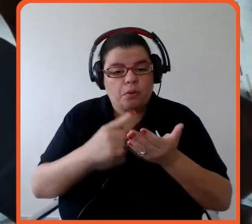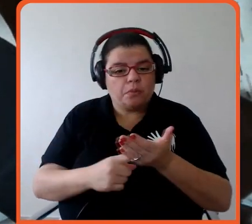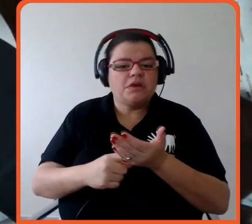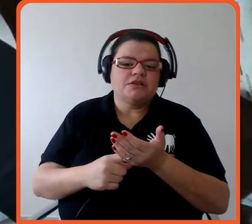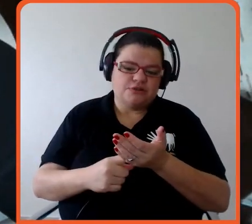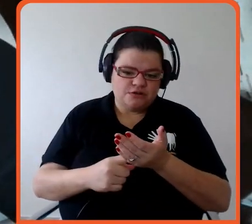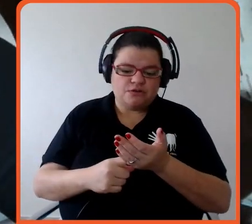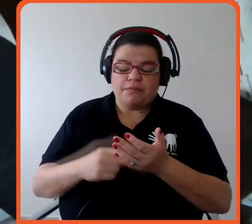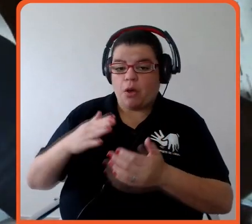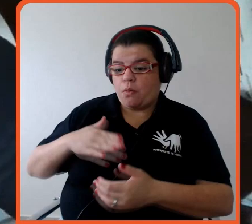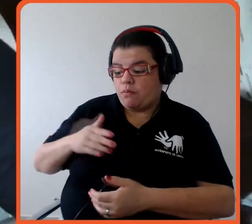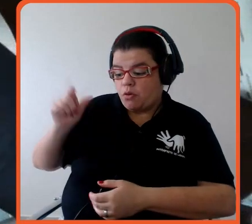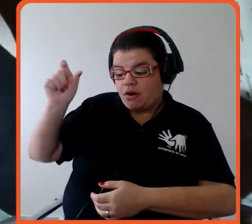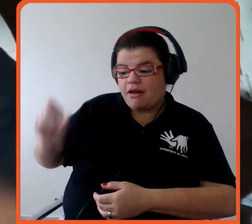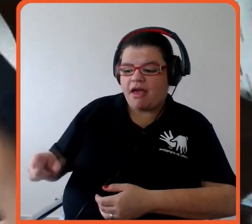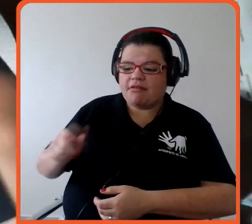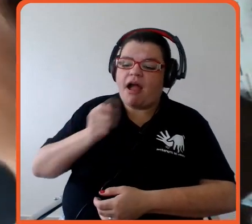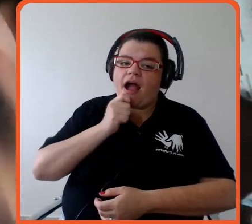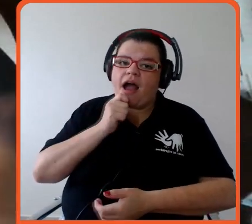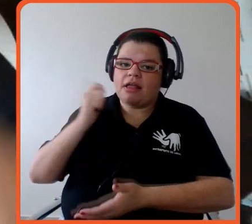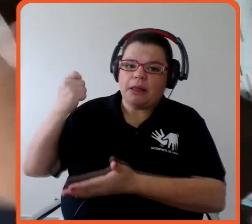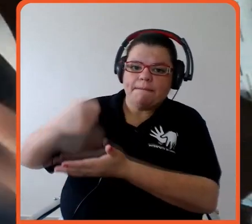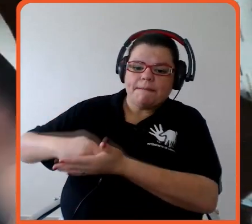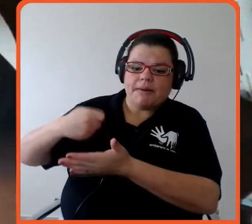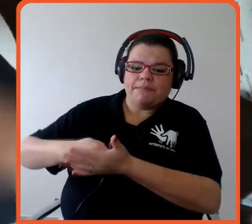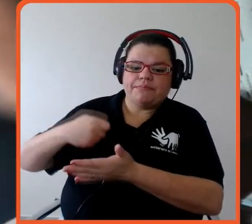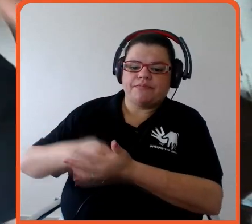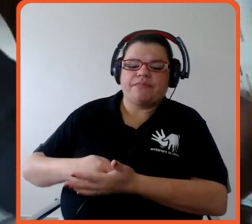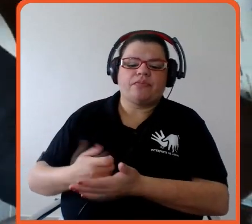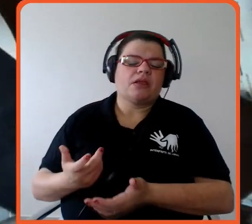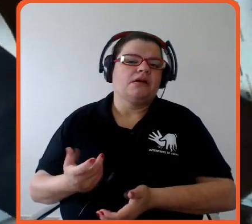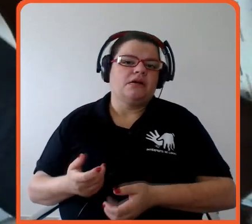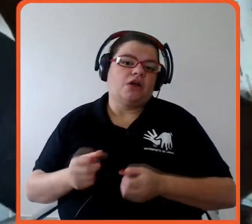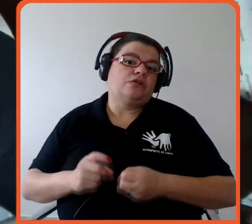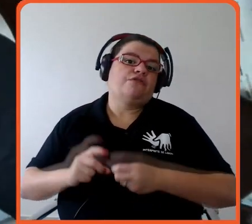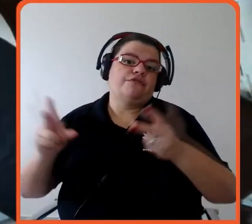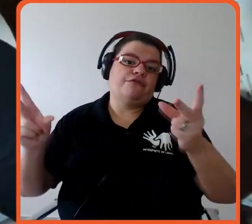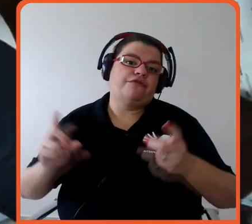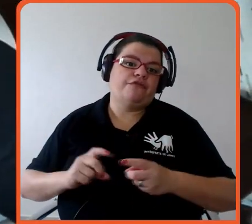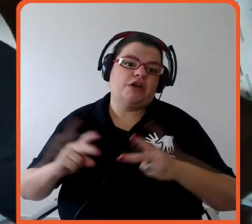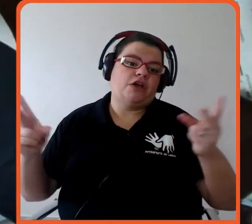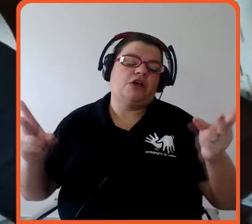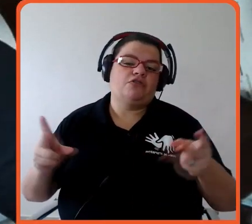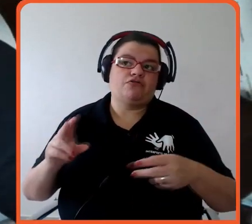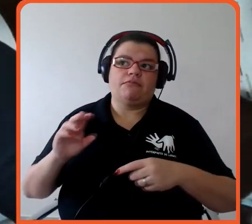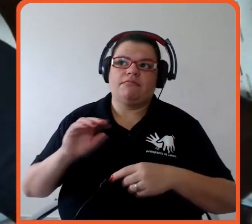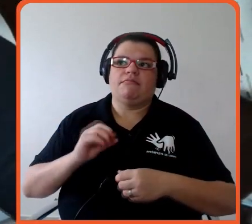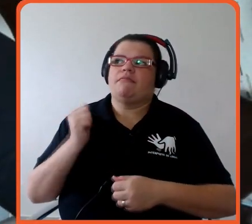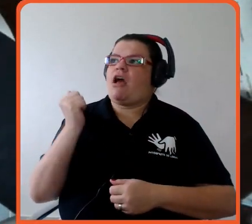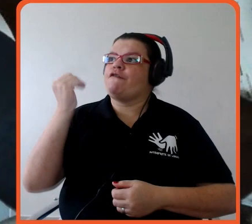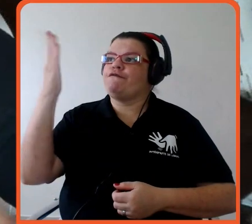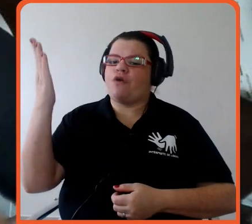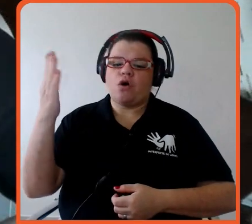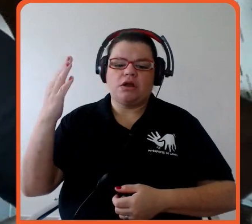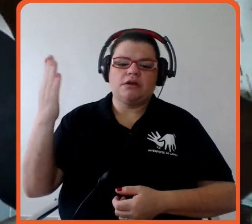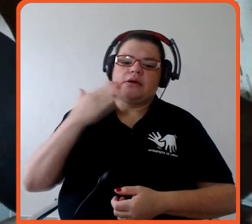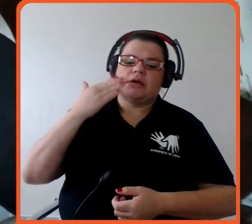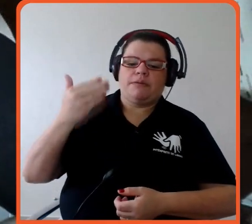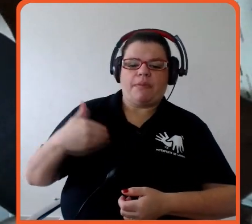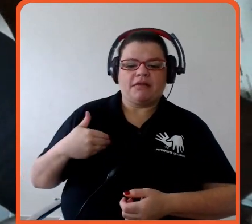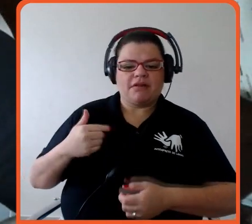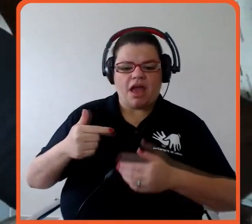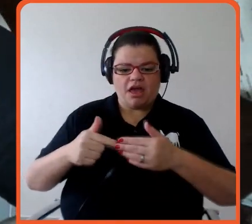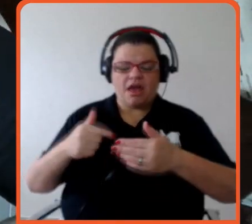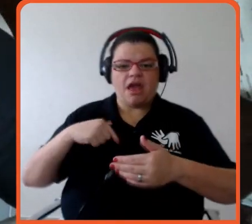exige isso, eu não vendo para grandes cadeias varejistas ou internacionais que pedem isso, eu estou um passo atrás ainda